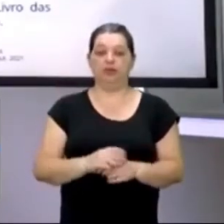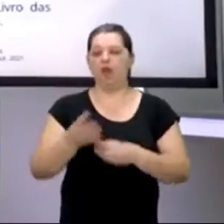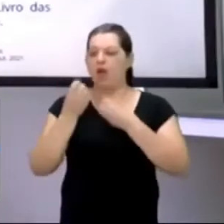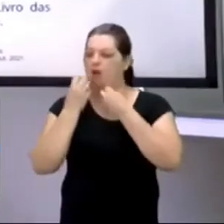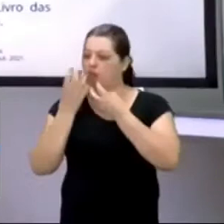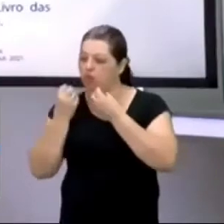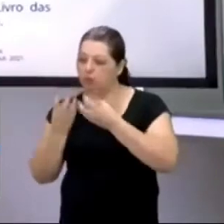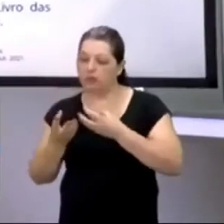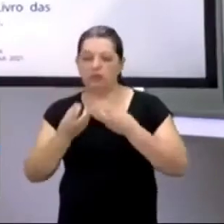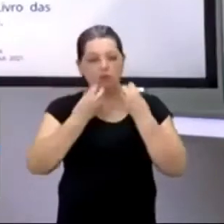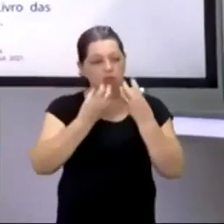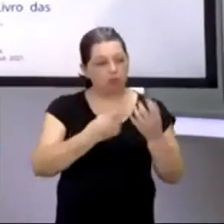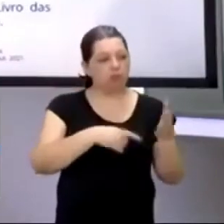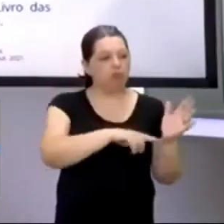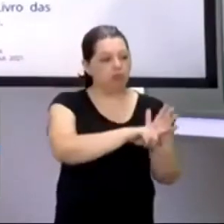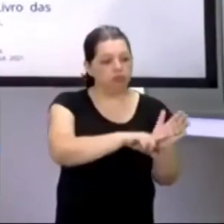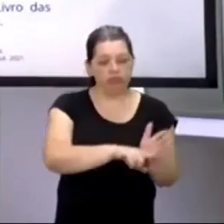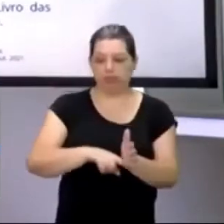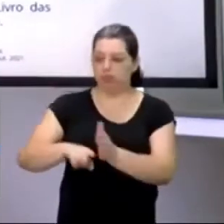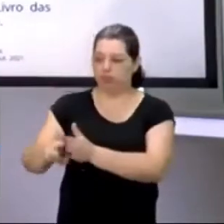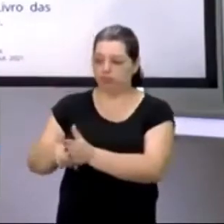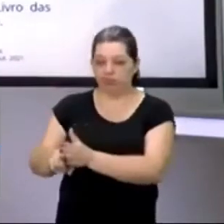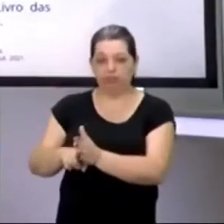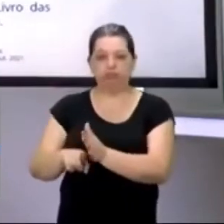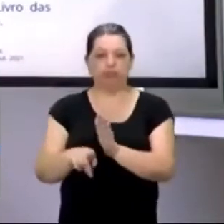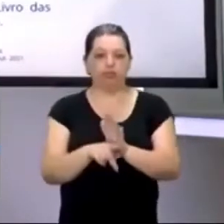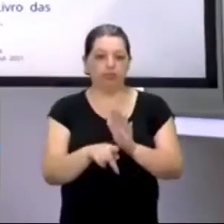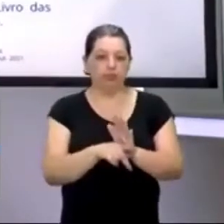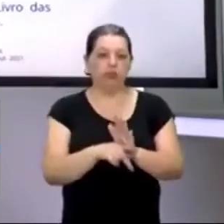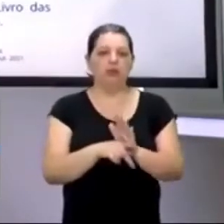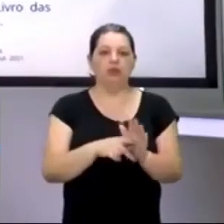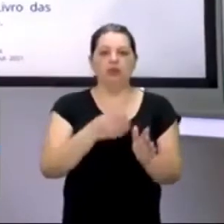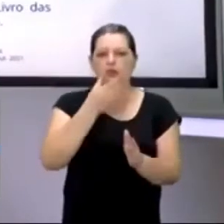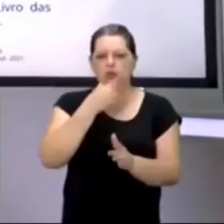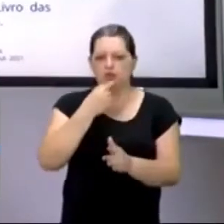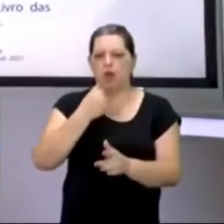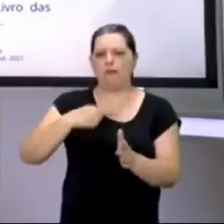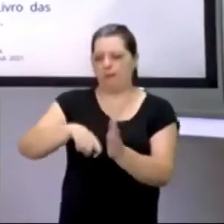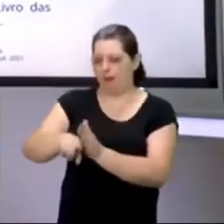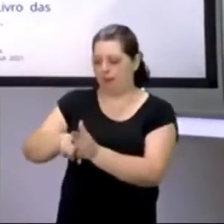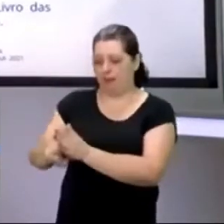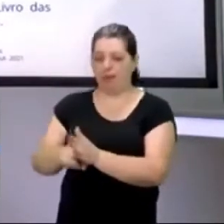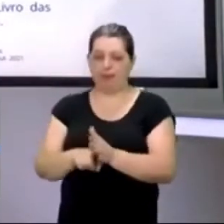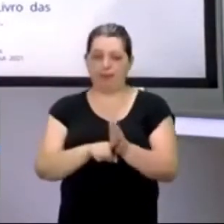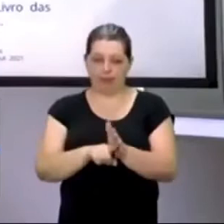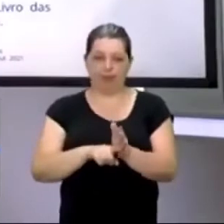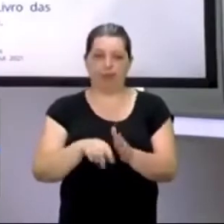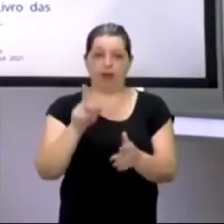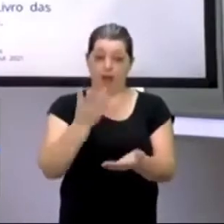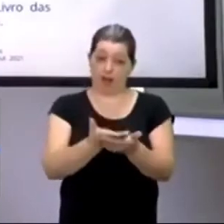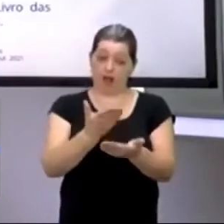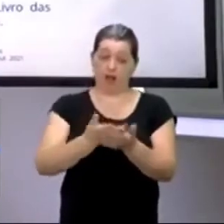informação acolá, Vasco da Gama aqui, Bartolomeu Dias acolá, pesquisem, pesquisem bastante, aula de história, pesquisem, Bartolomeu Dias,